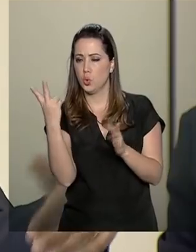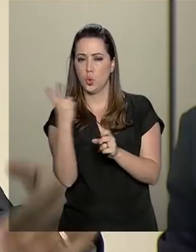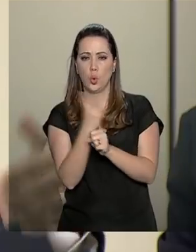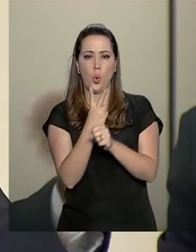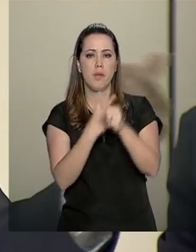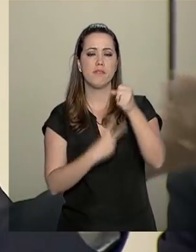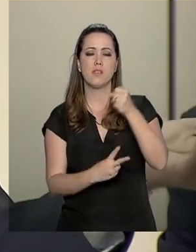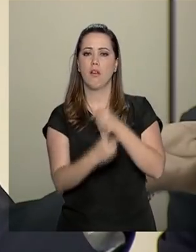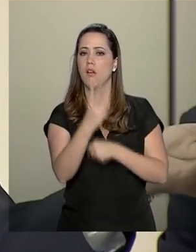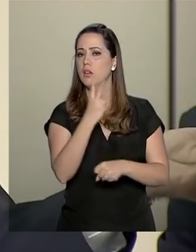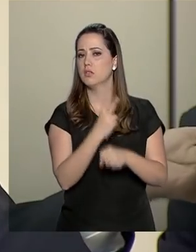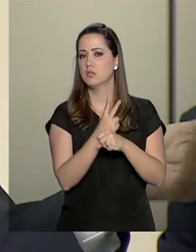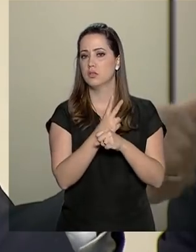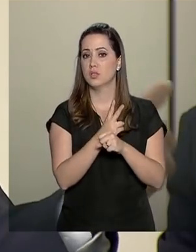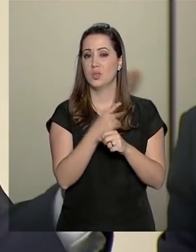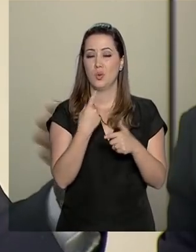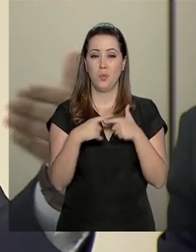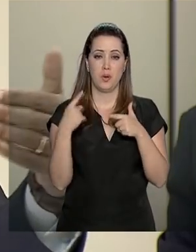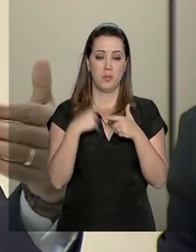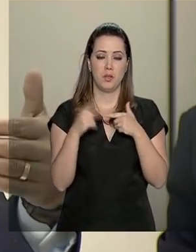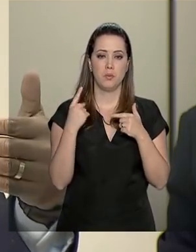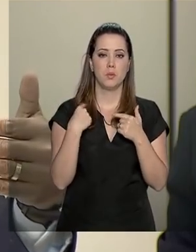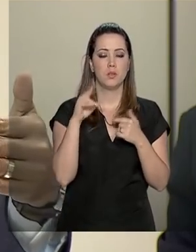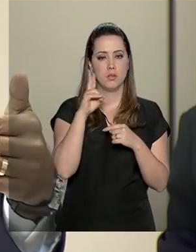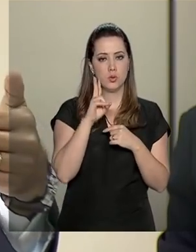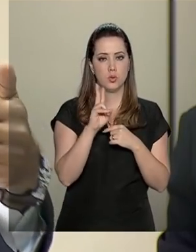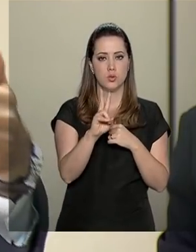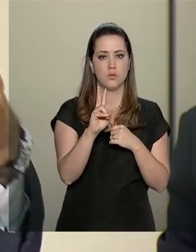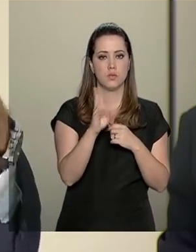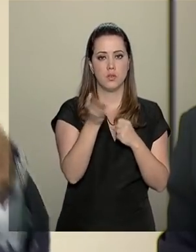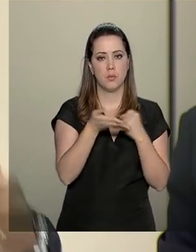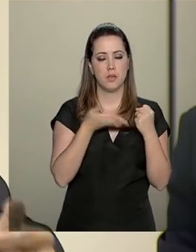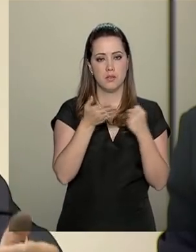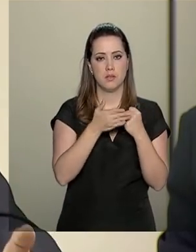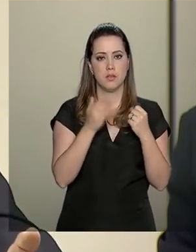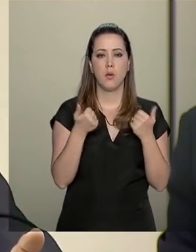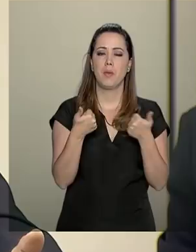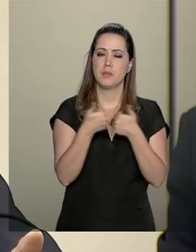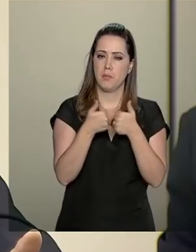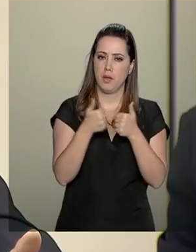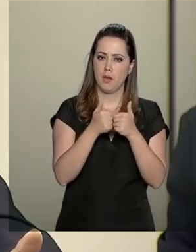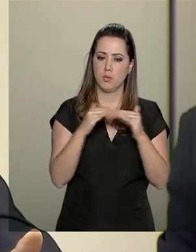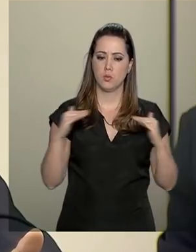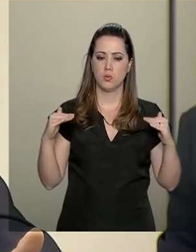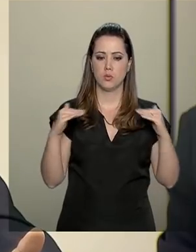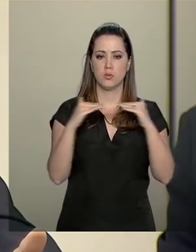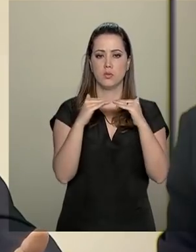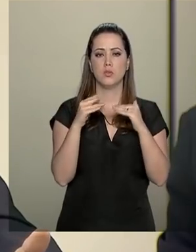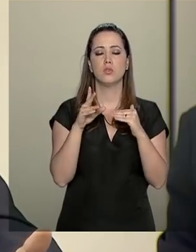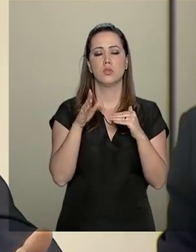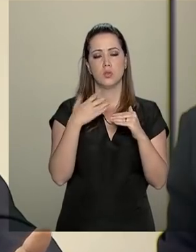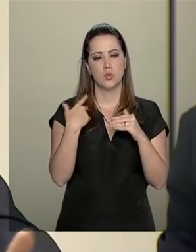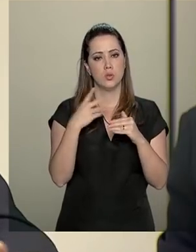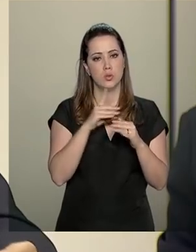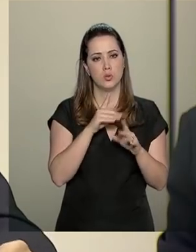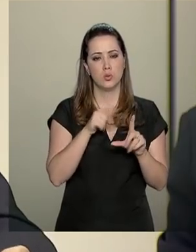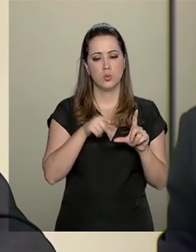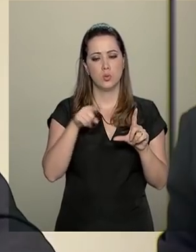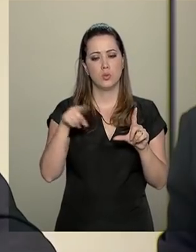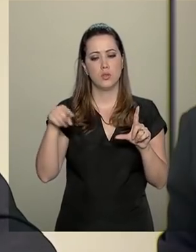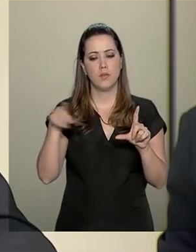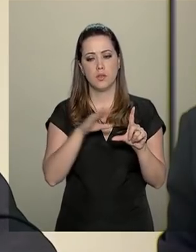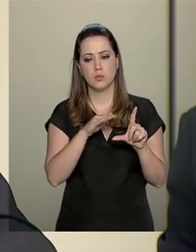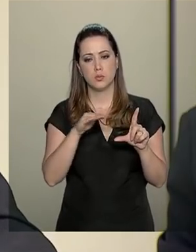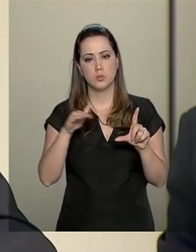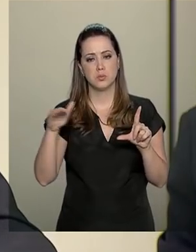atrás ou com o período de recessão, a tendência é que as bases comecem a se aproximar do ritmo real de recuperação. Então,